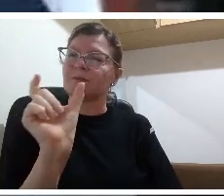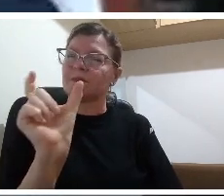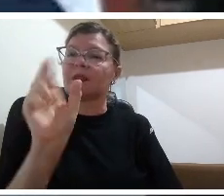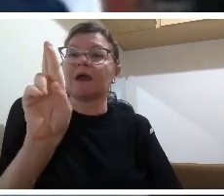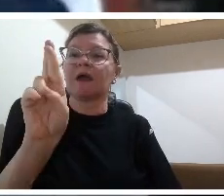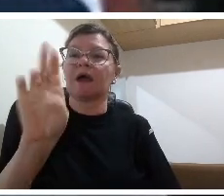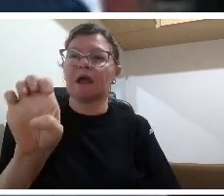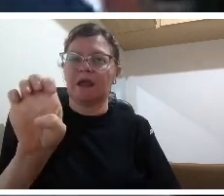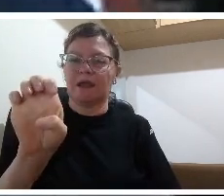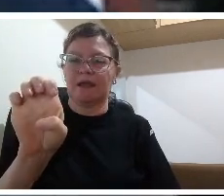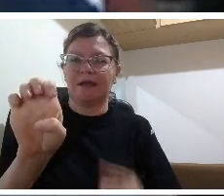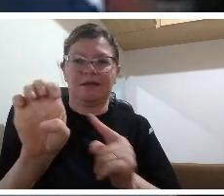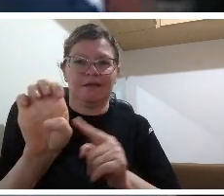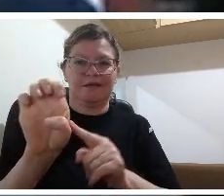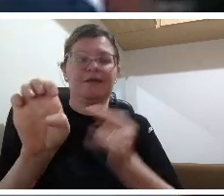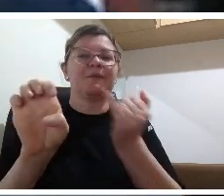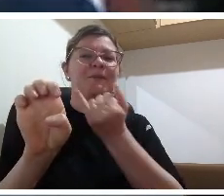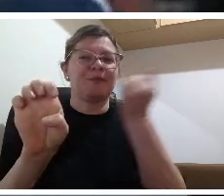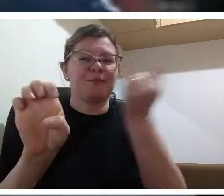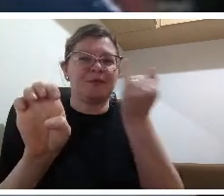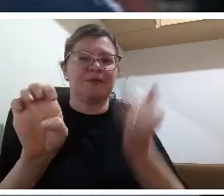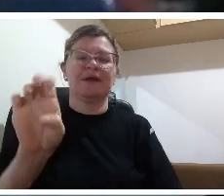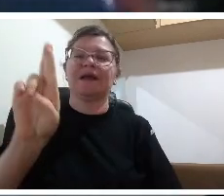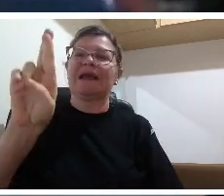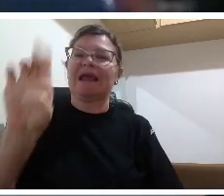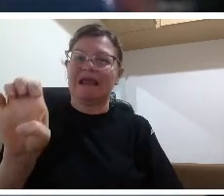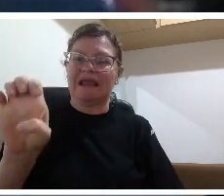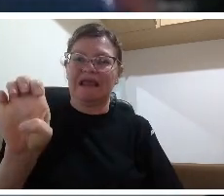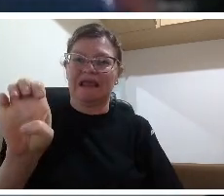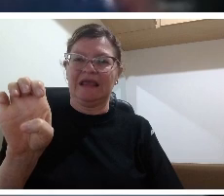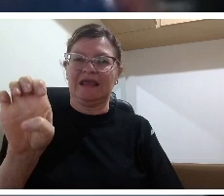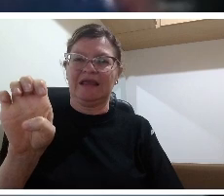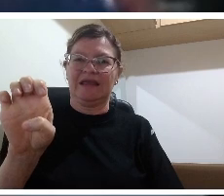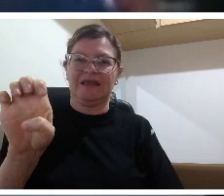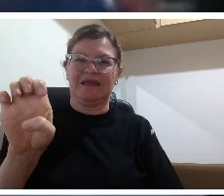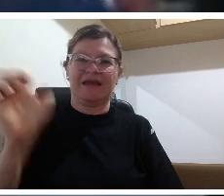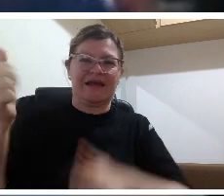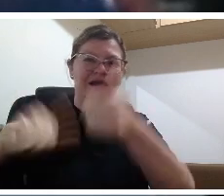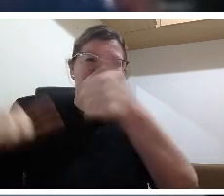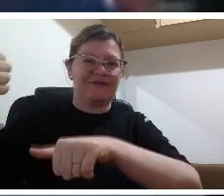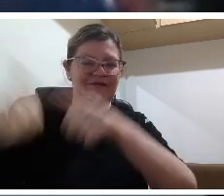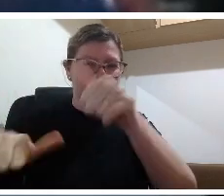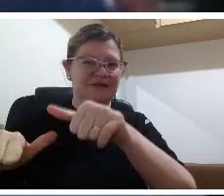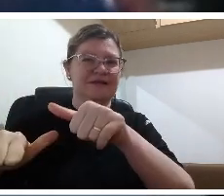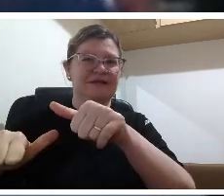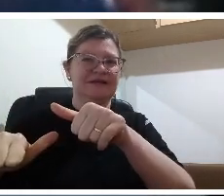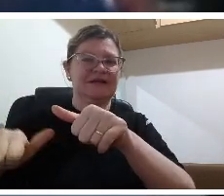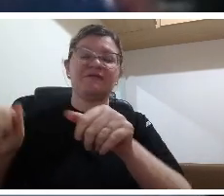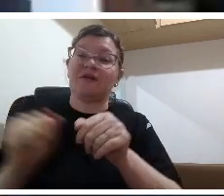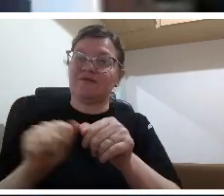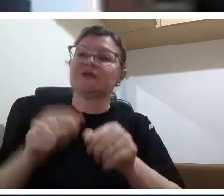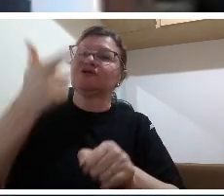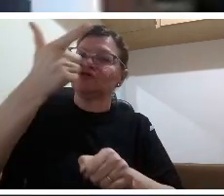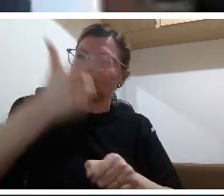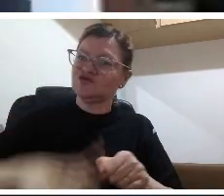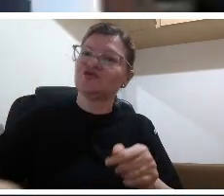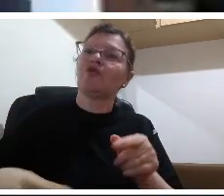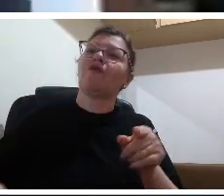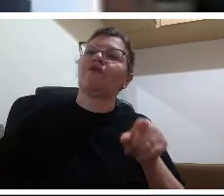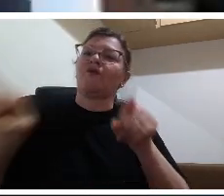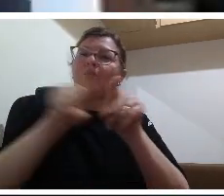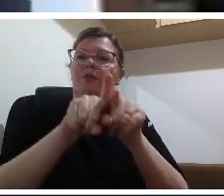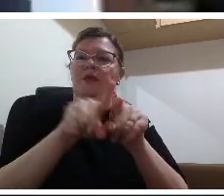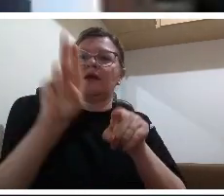você está reprovado você não está fazendo uma nova prova você está eliminado então o prefixo re